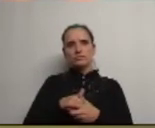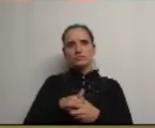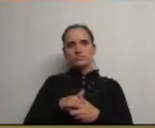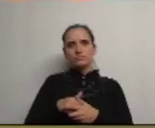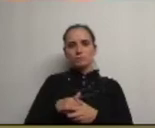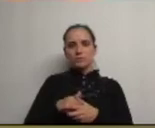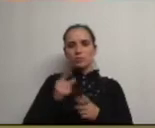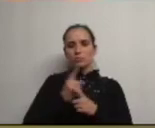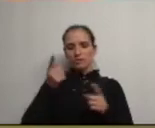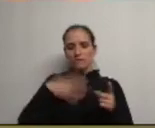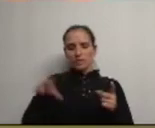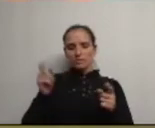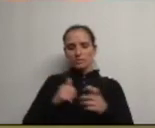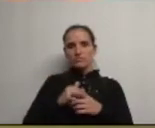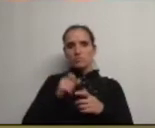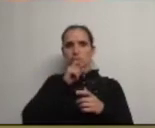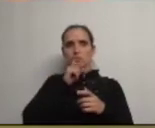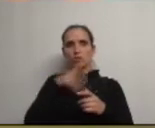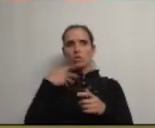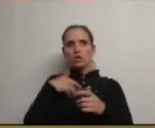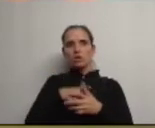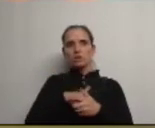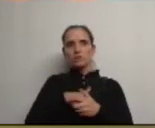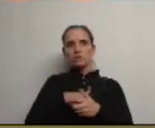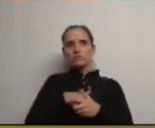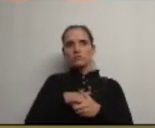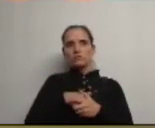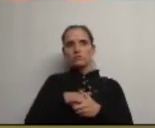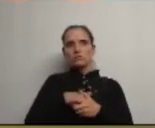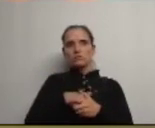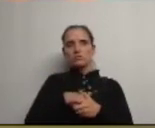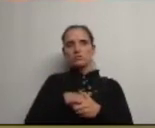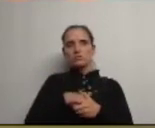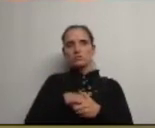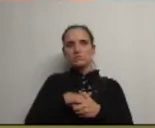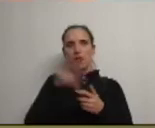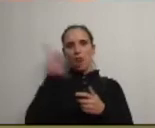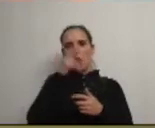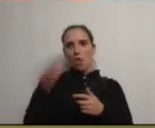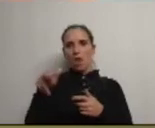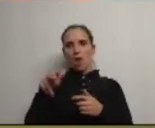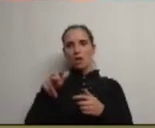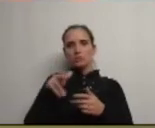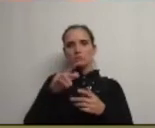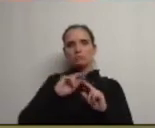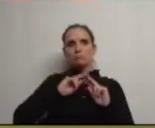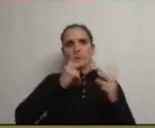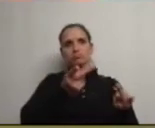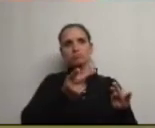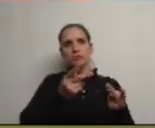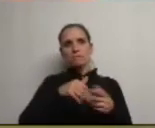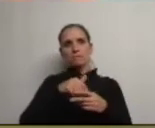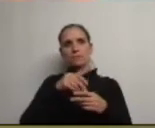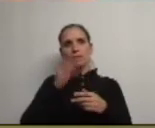não porque é o senhor quer? também podia não querer não o senhor não quer então pronto vamos anular as competências que foram transferidas da câmara